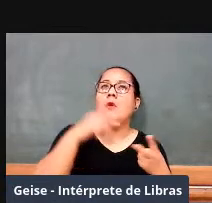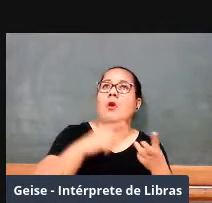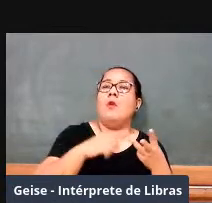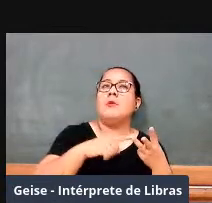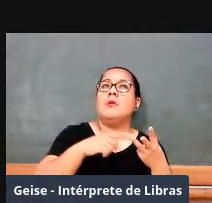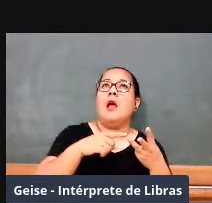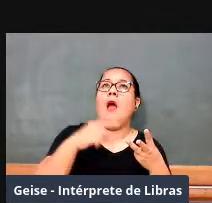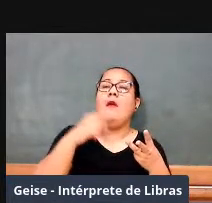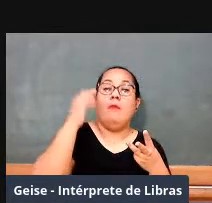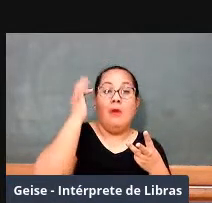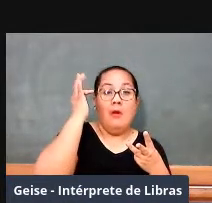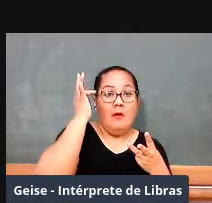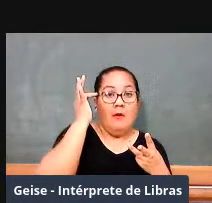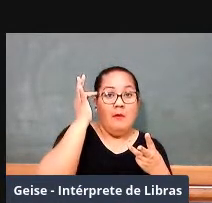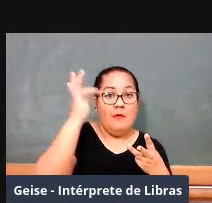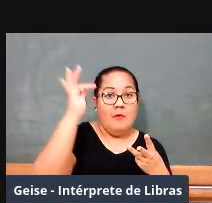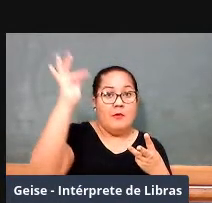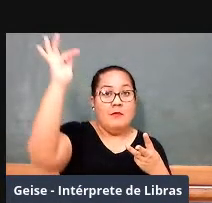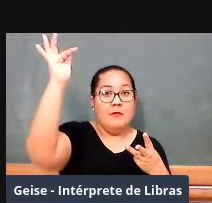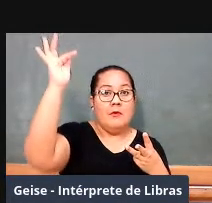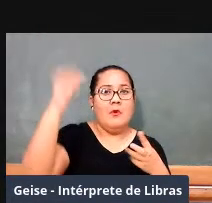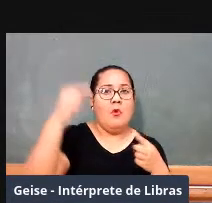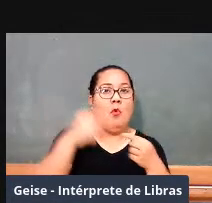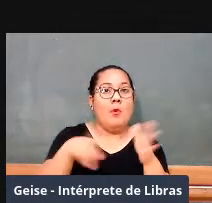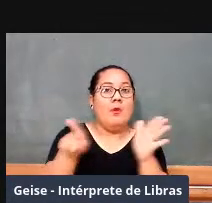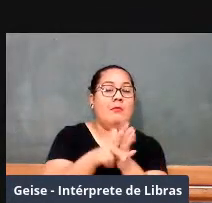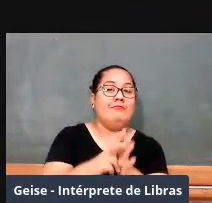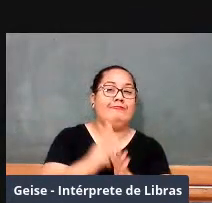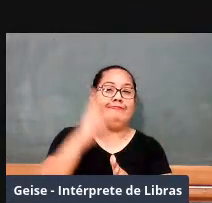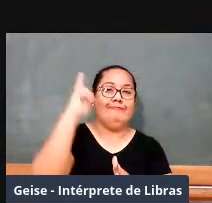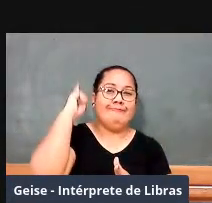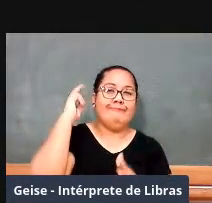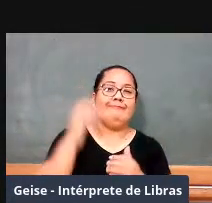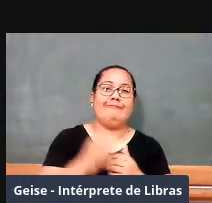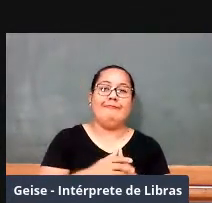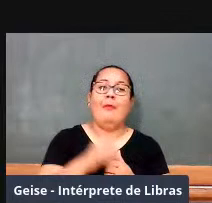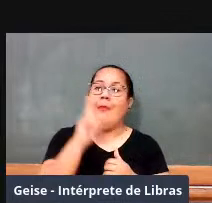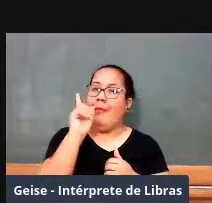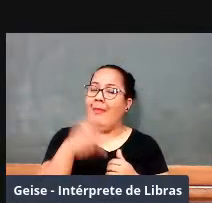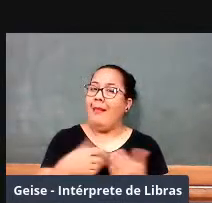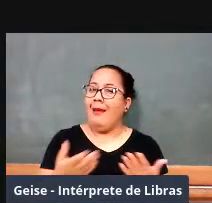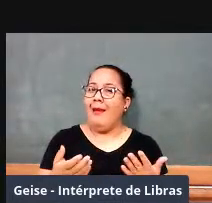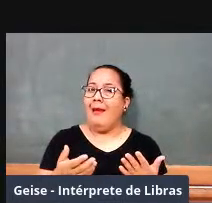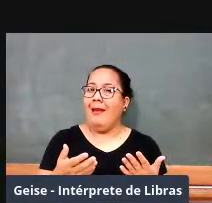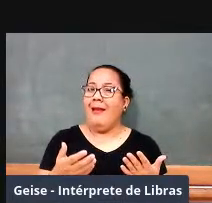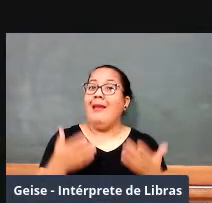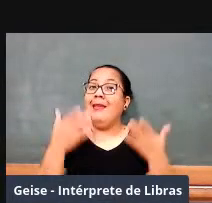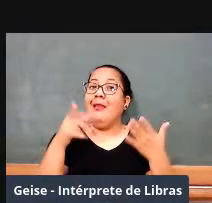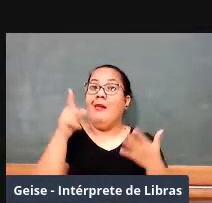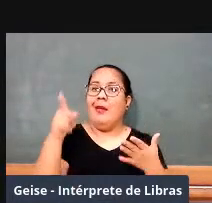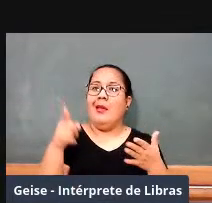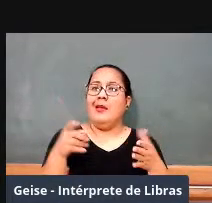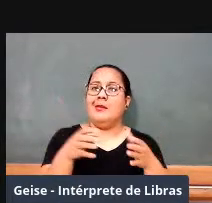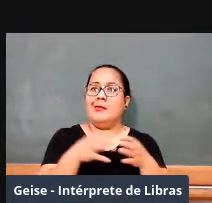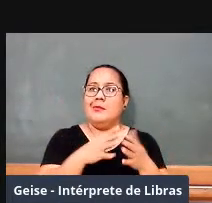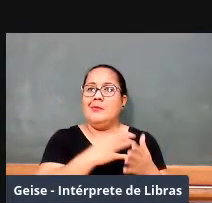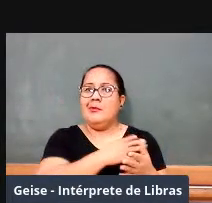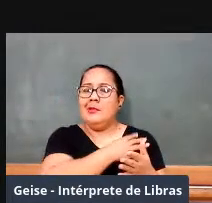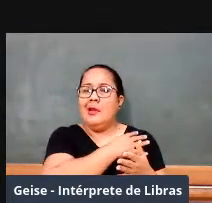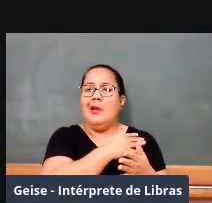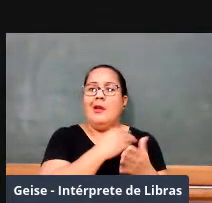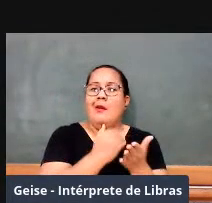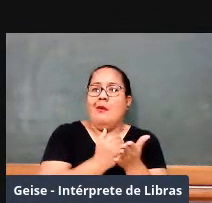provas do exame vestibular. E os militares fizeram um lobby e disseram o seguinte, olha, vamos